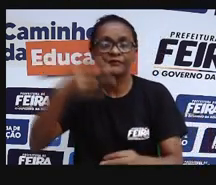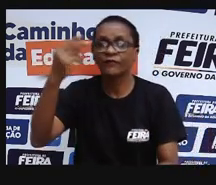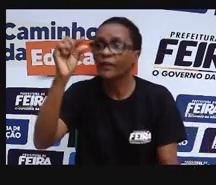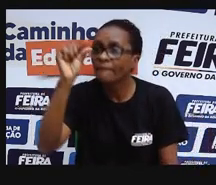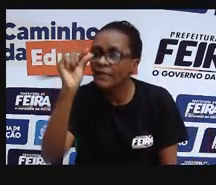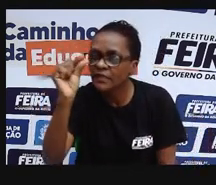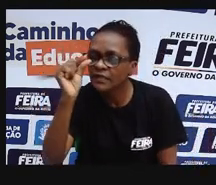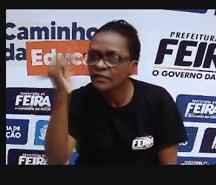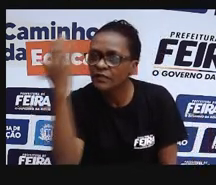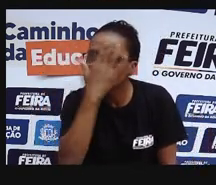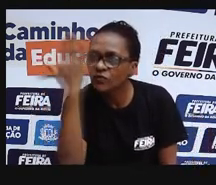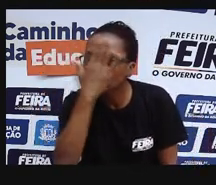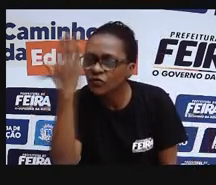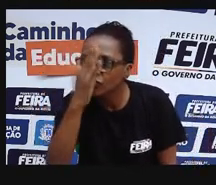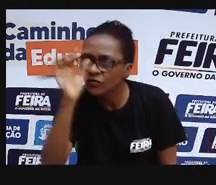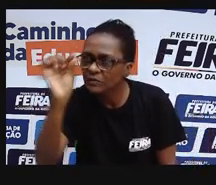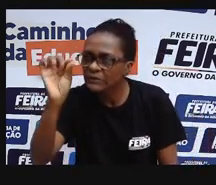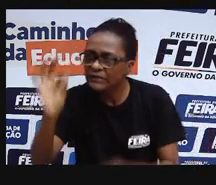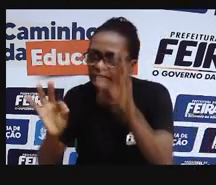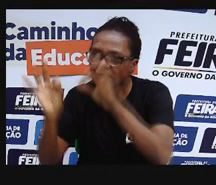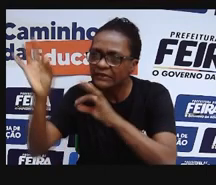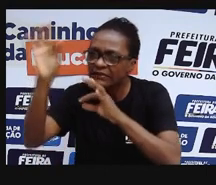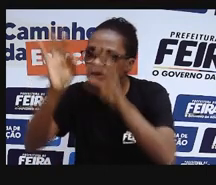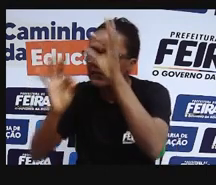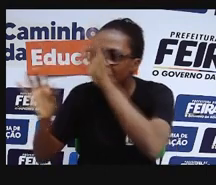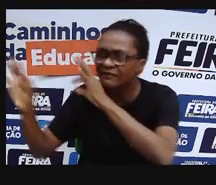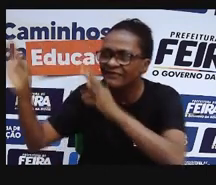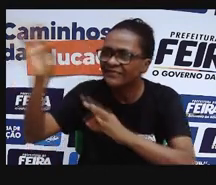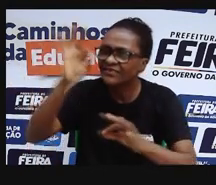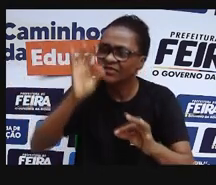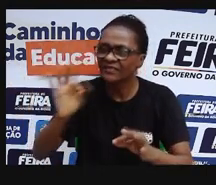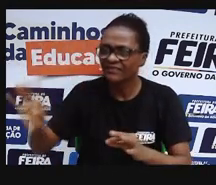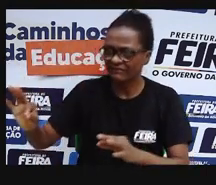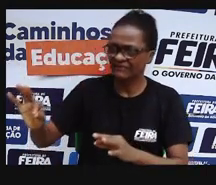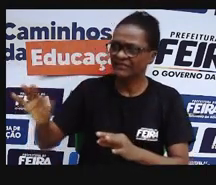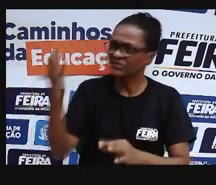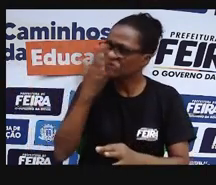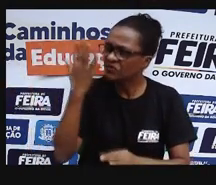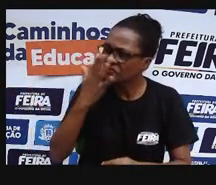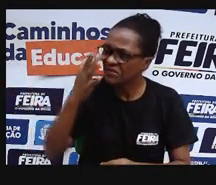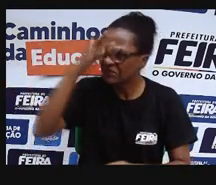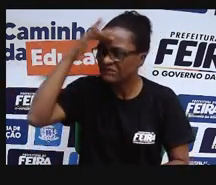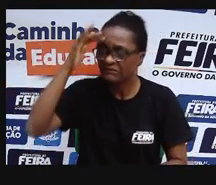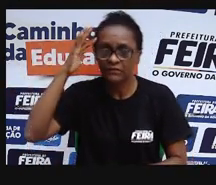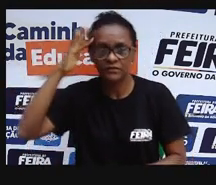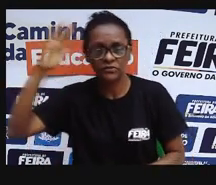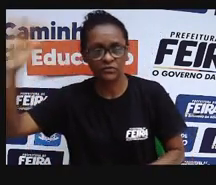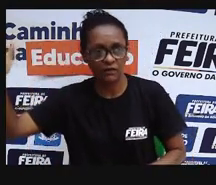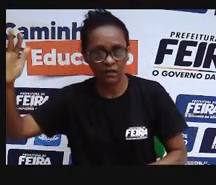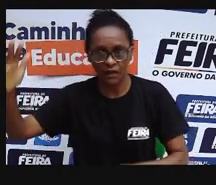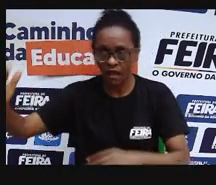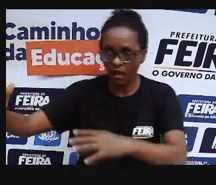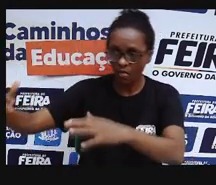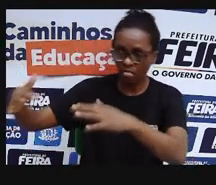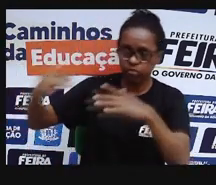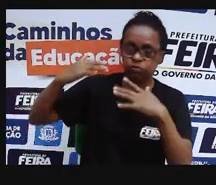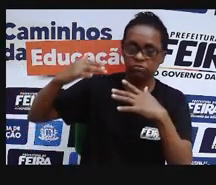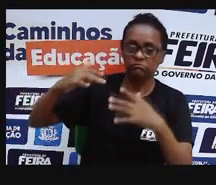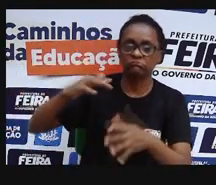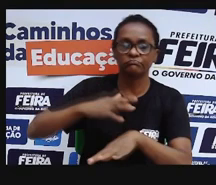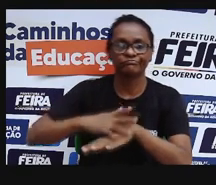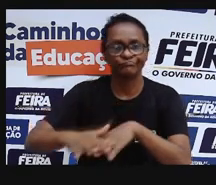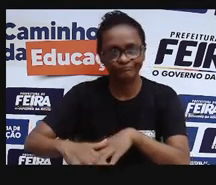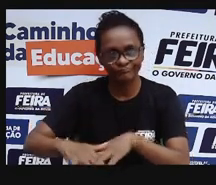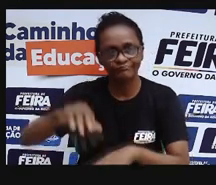2019, onde houve o início do surto, né, na China, na cidade de Wuhan, em dezembro de